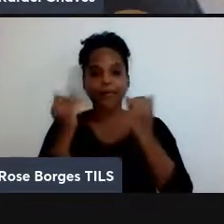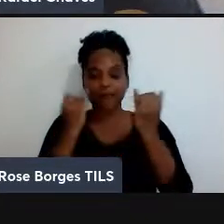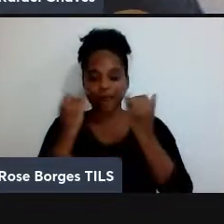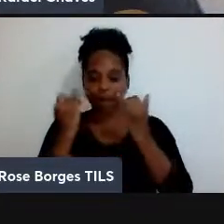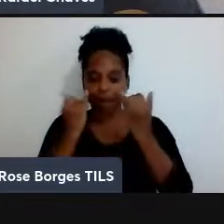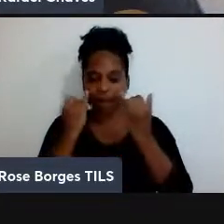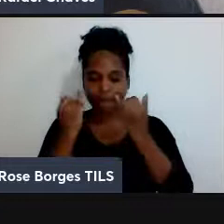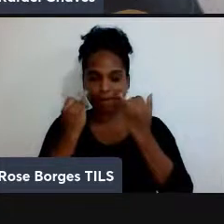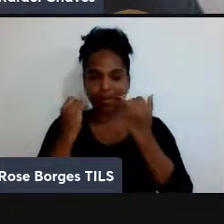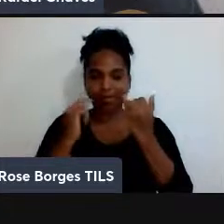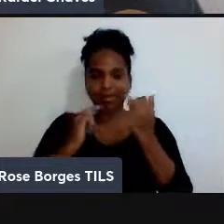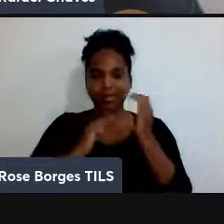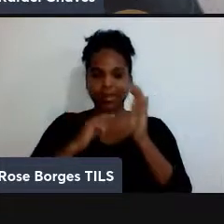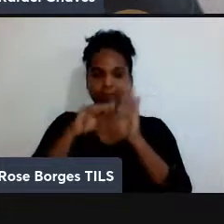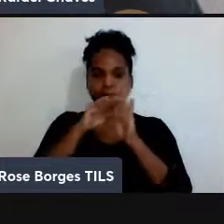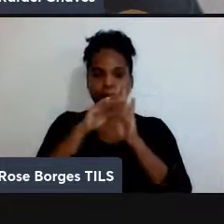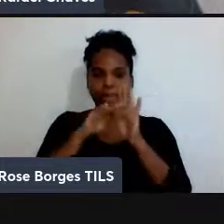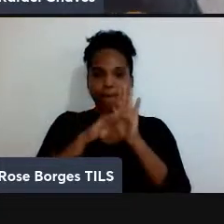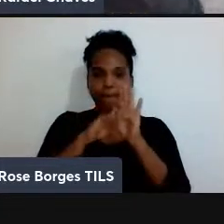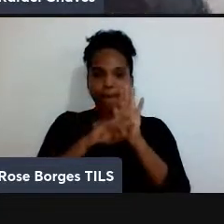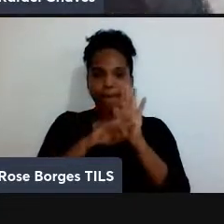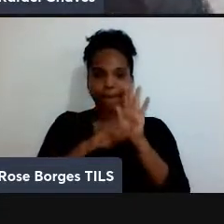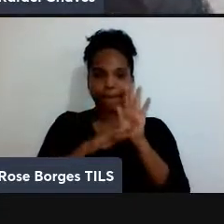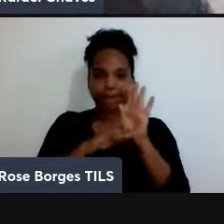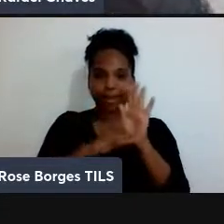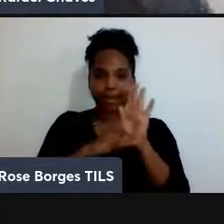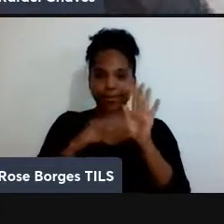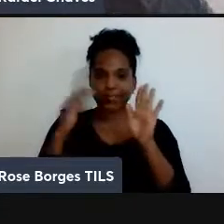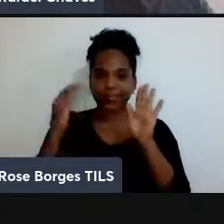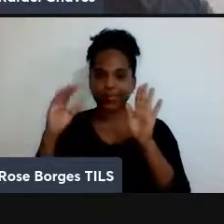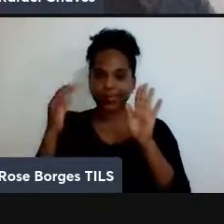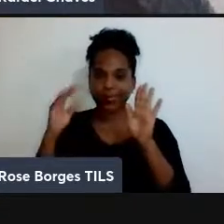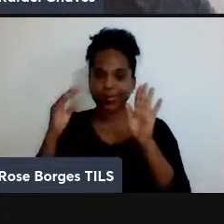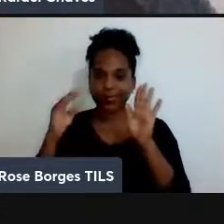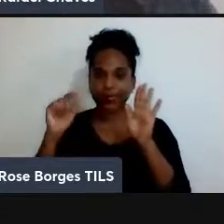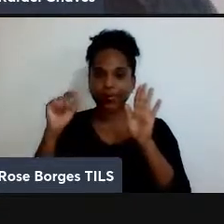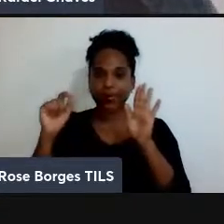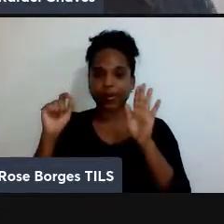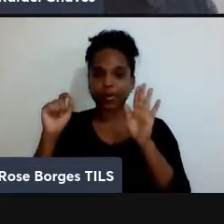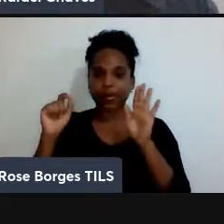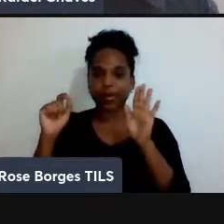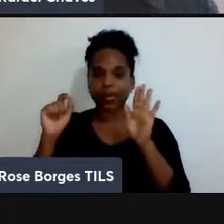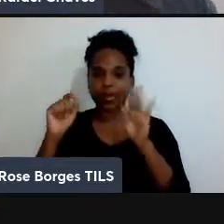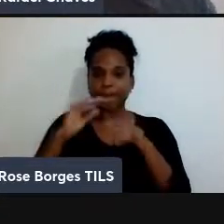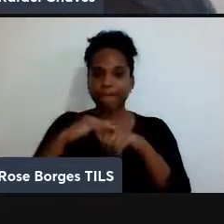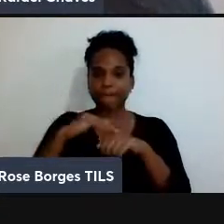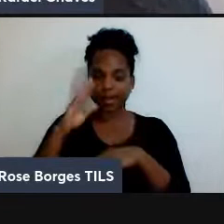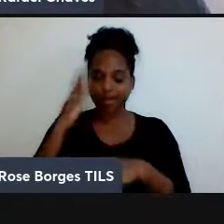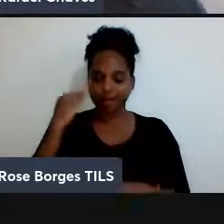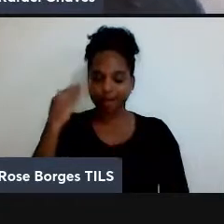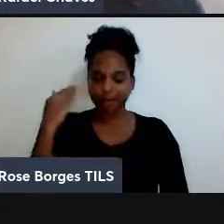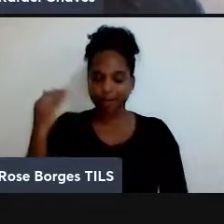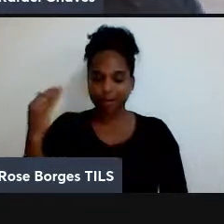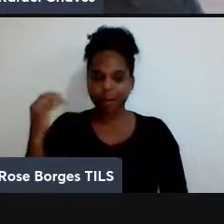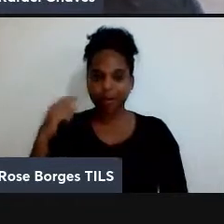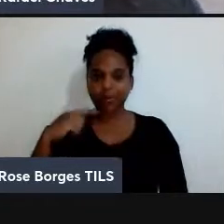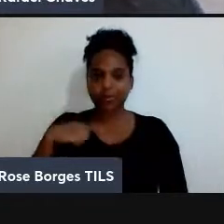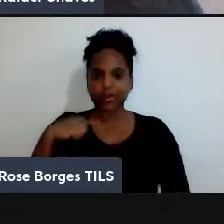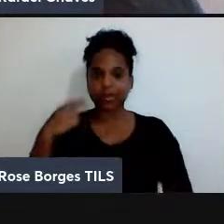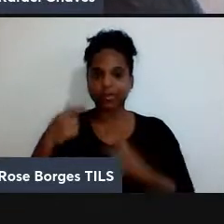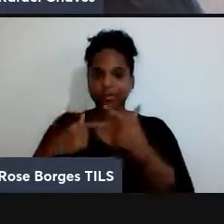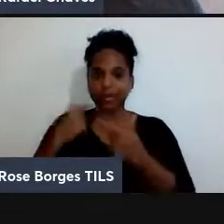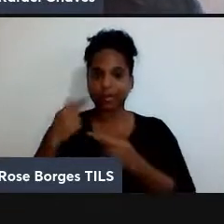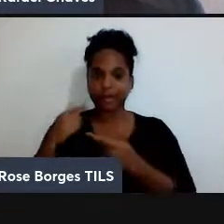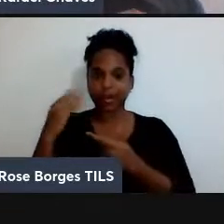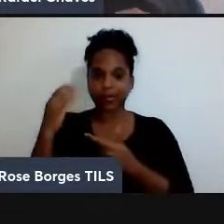lista de cientistas mais influentes do mundo durante o ano de 2019, e os seus trabalhos científicos já acumulam mais de